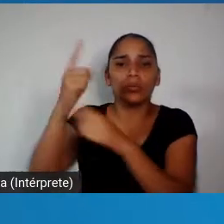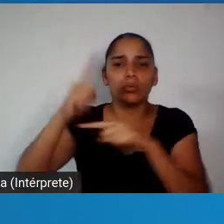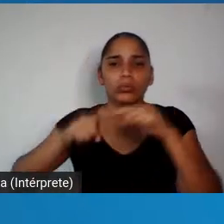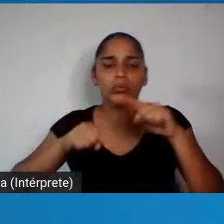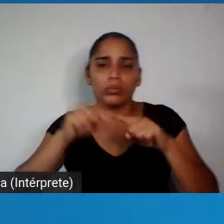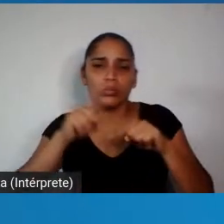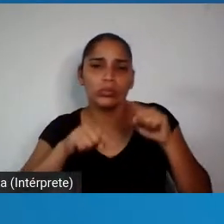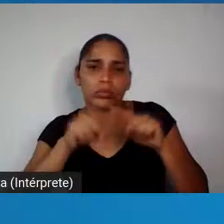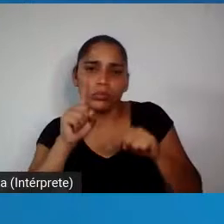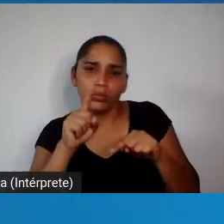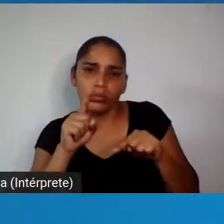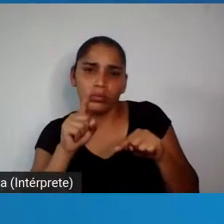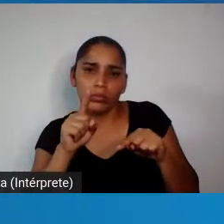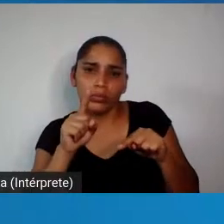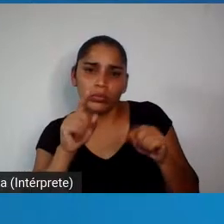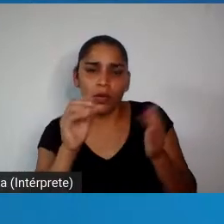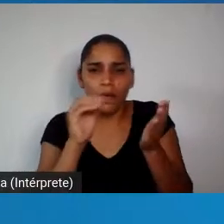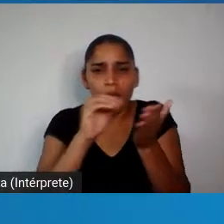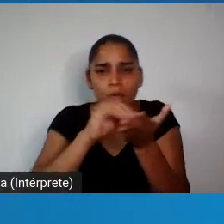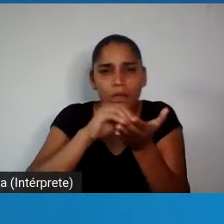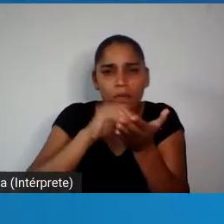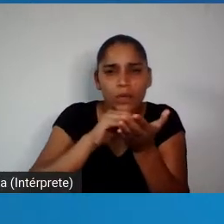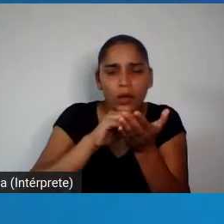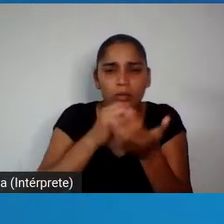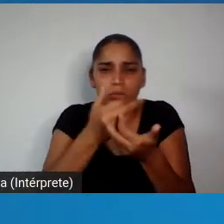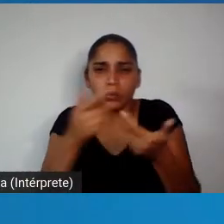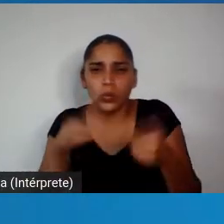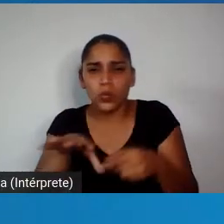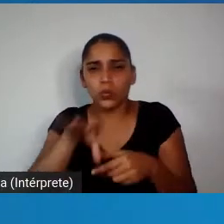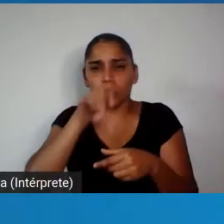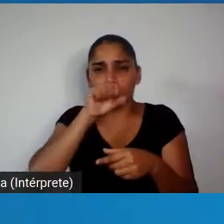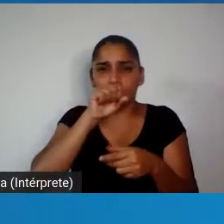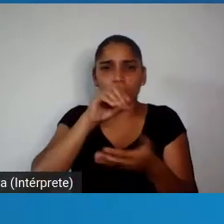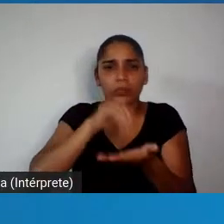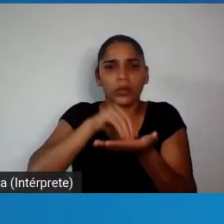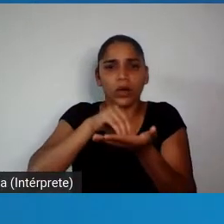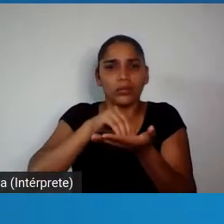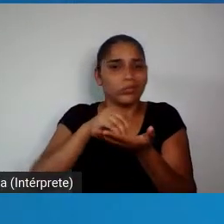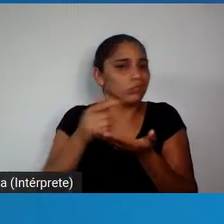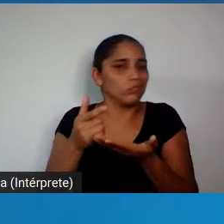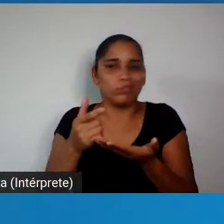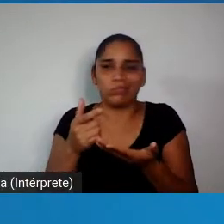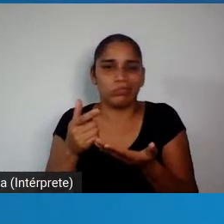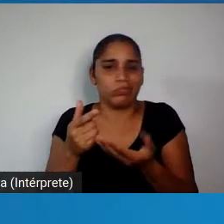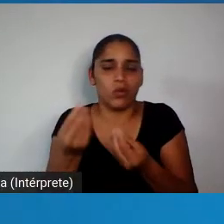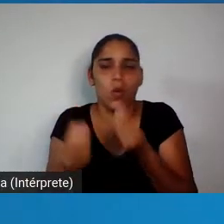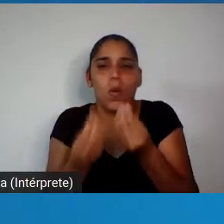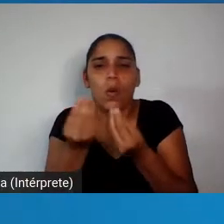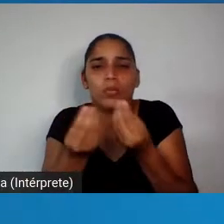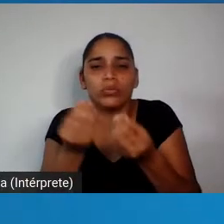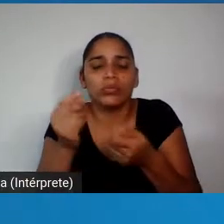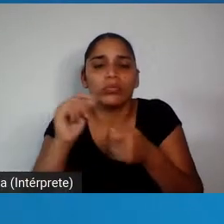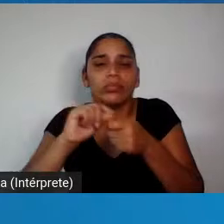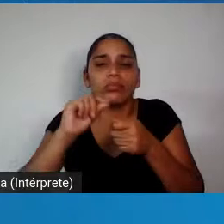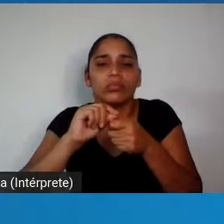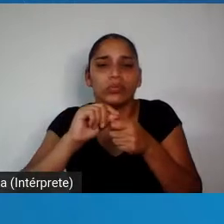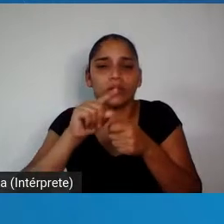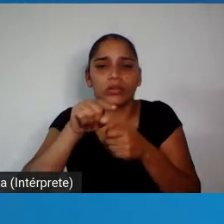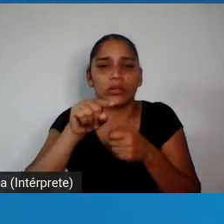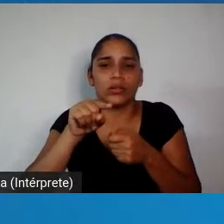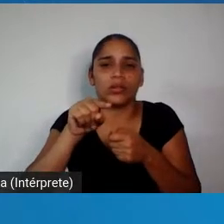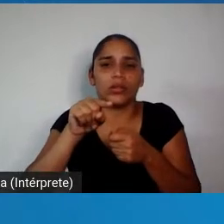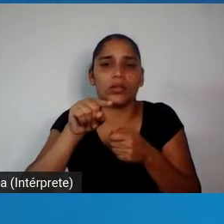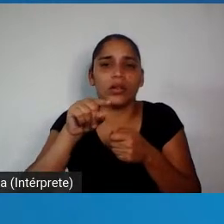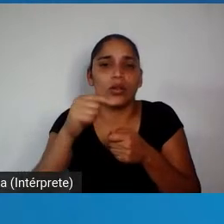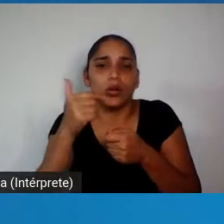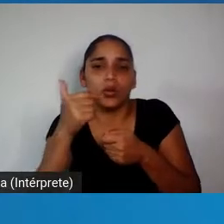nos ventiladores, além do mal feito, que a gente sabe que houve, mas não foi só mal feito. Quem não sabe fazer, não